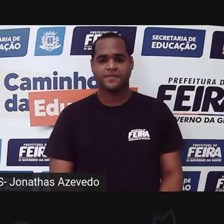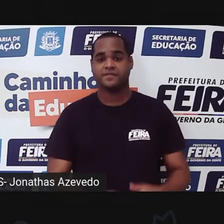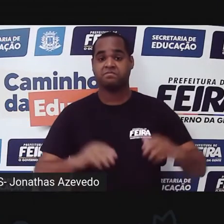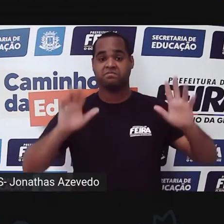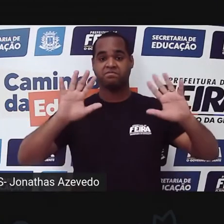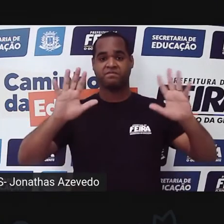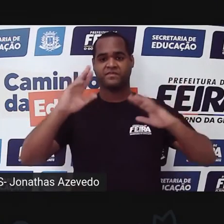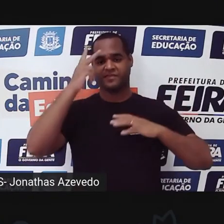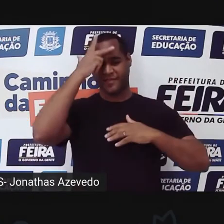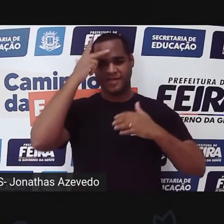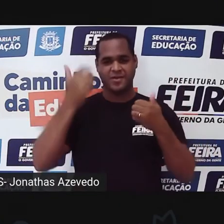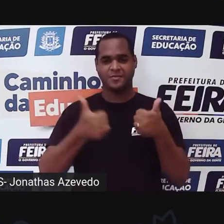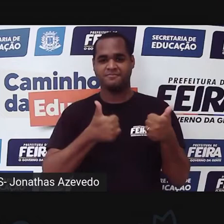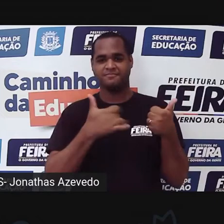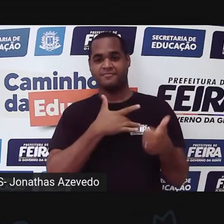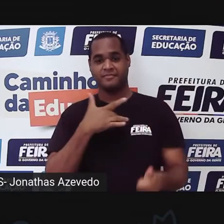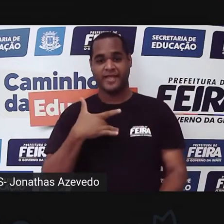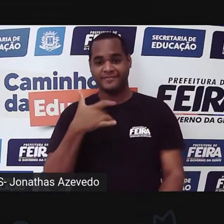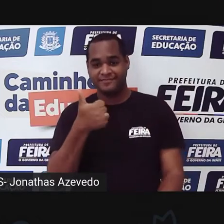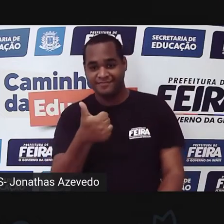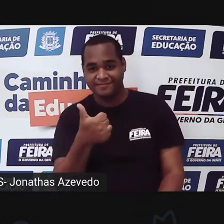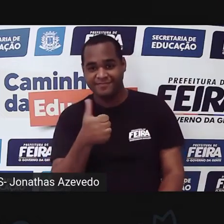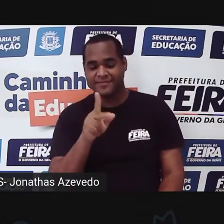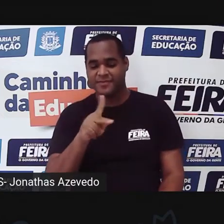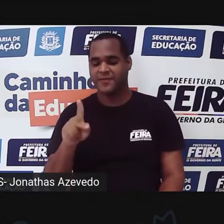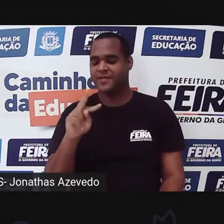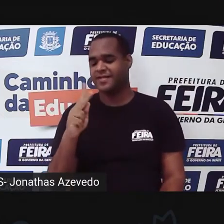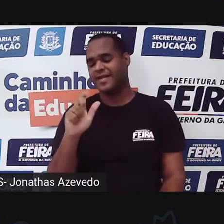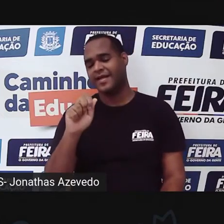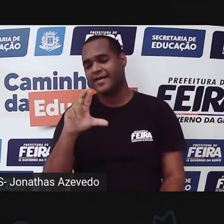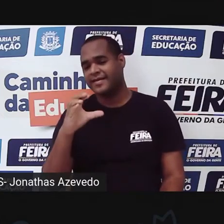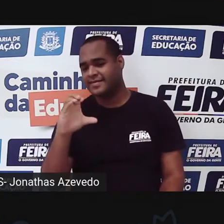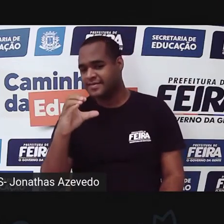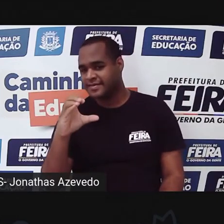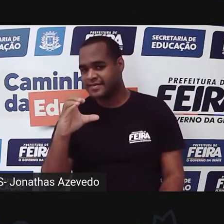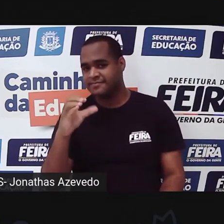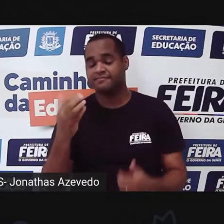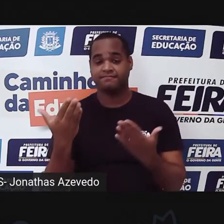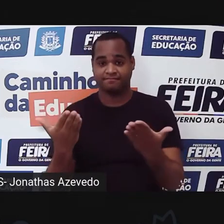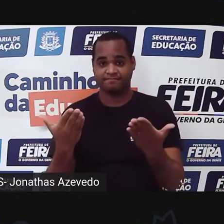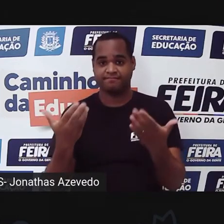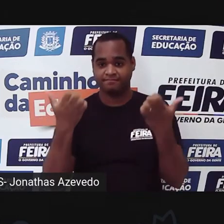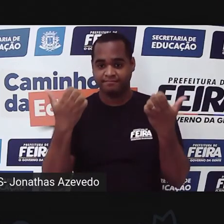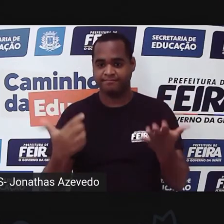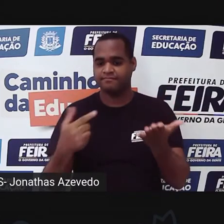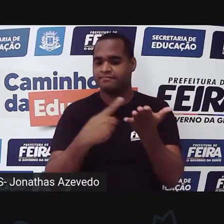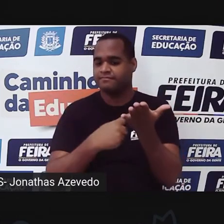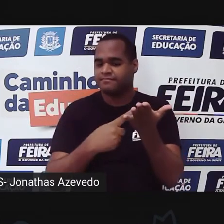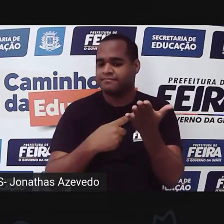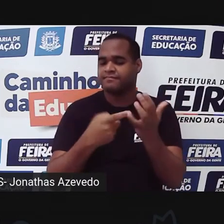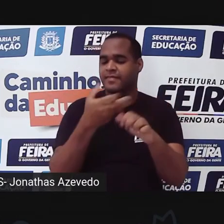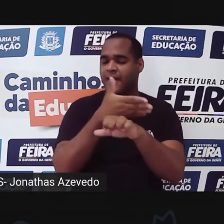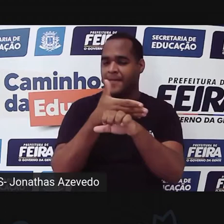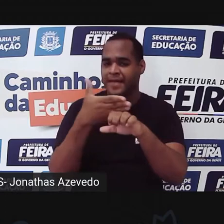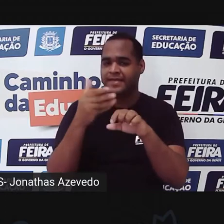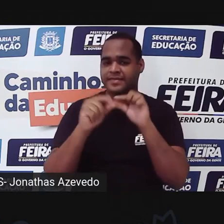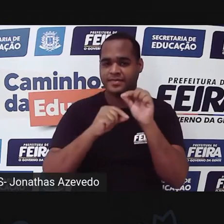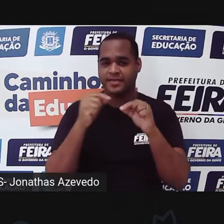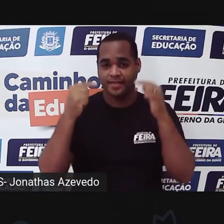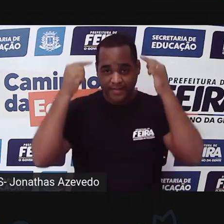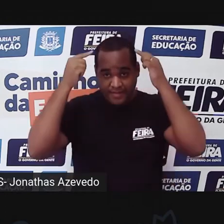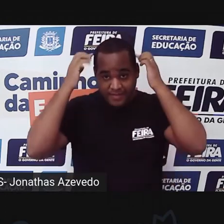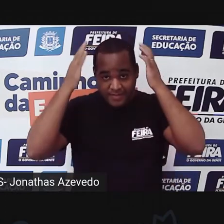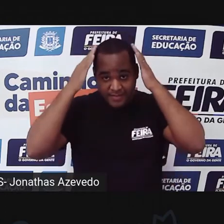Olá pessoal, tudo bem com vocês? Eu sou a professora Tayhara Santos de Ciências, sou uma mulher de pele clara, tenho cabelo